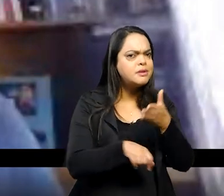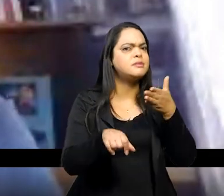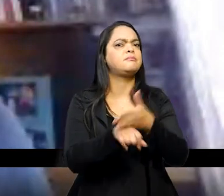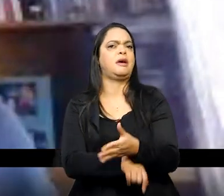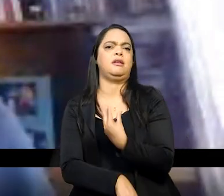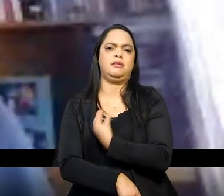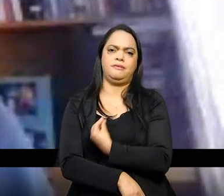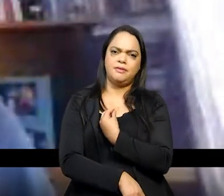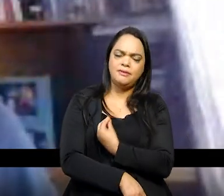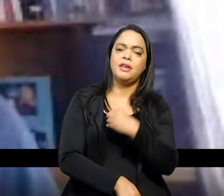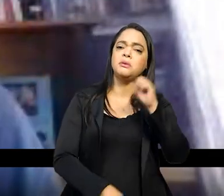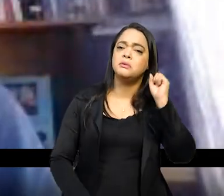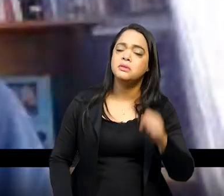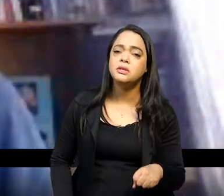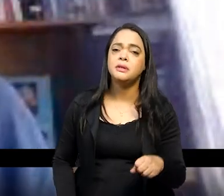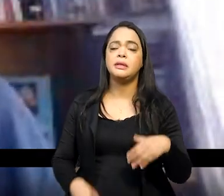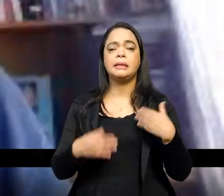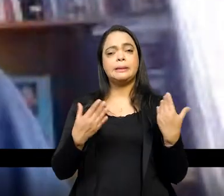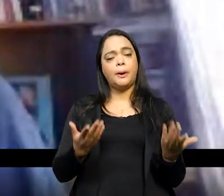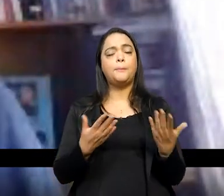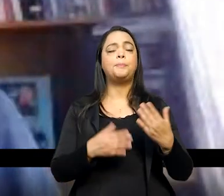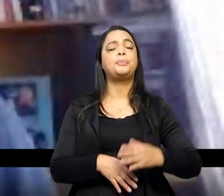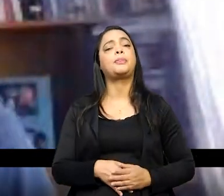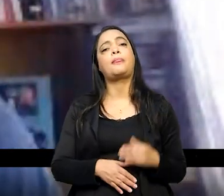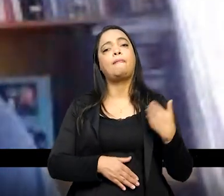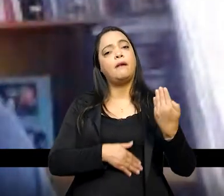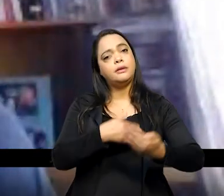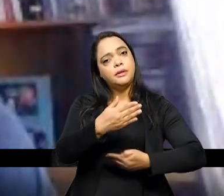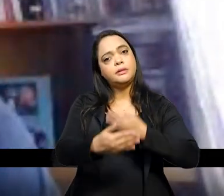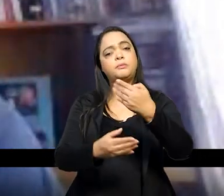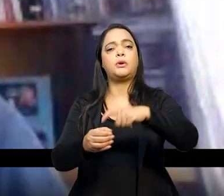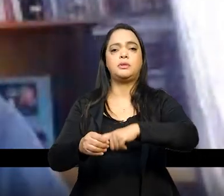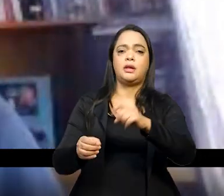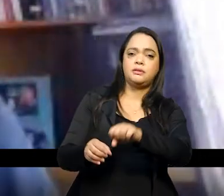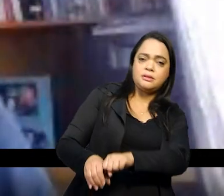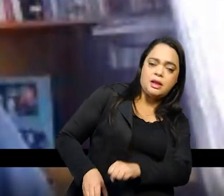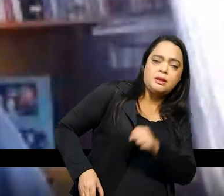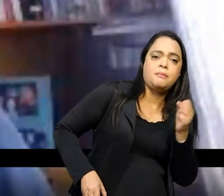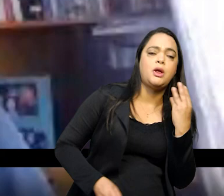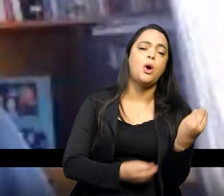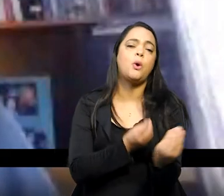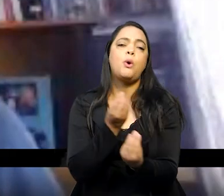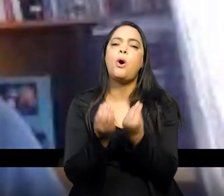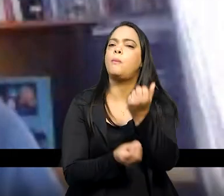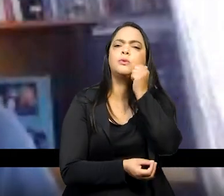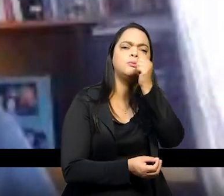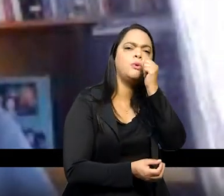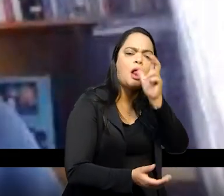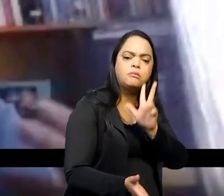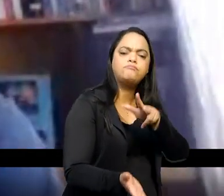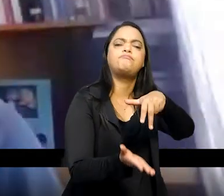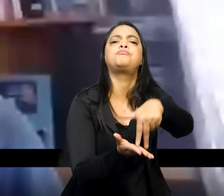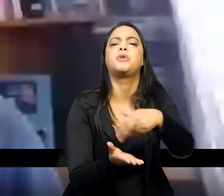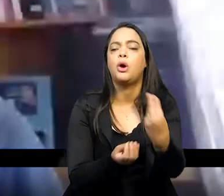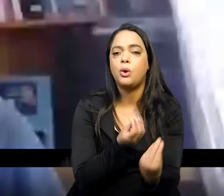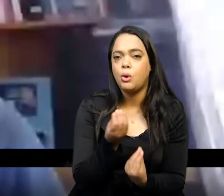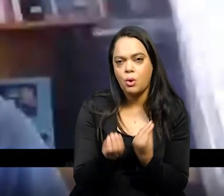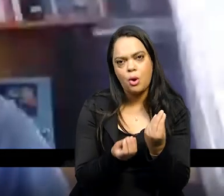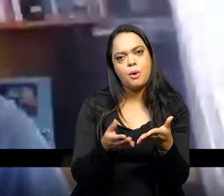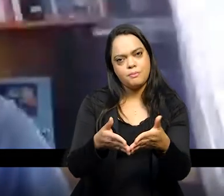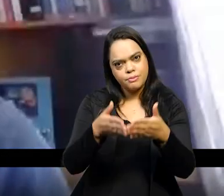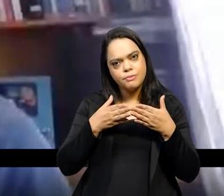vivendo né então desse processo da independência em que lugar eu poderia colocar as mulheres e aí fazer